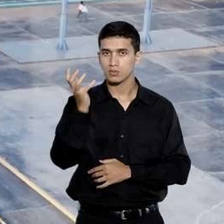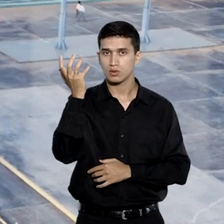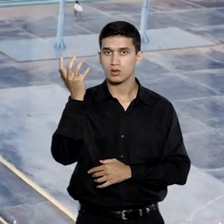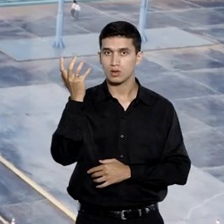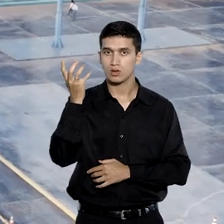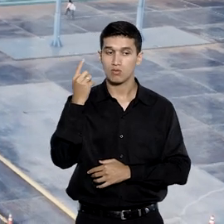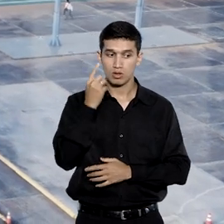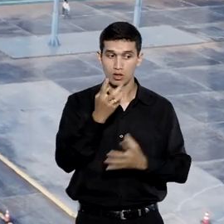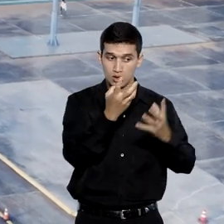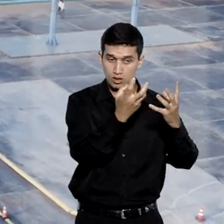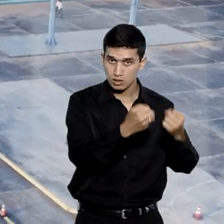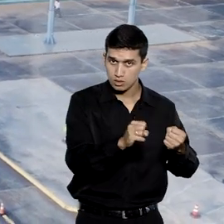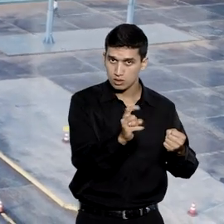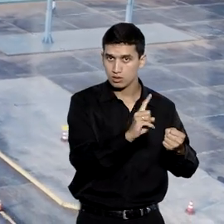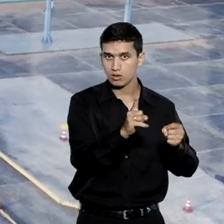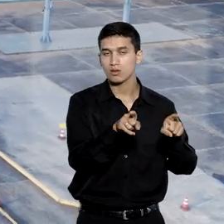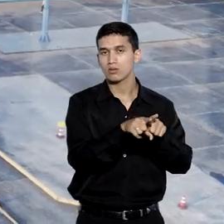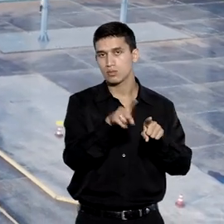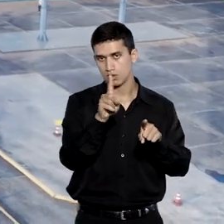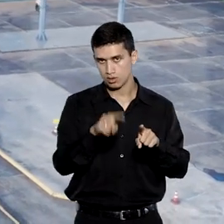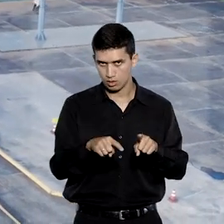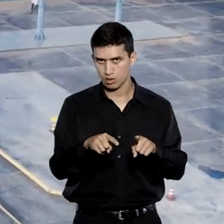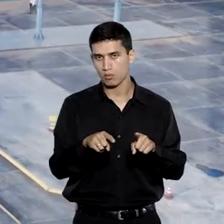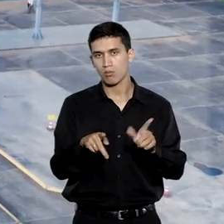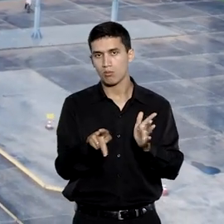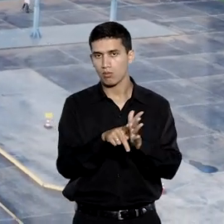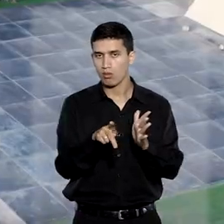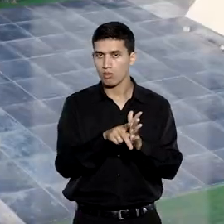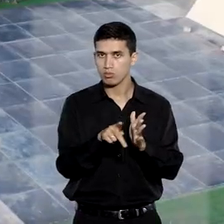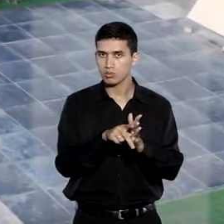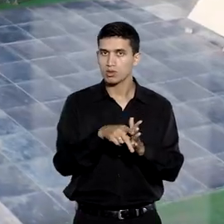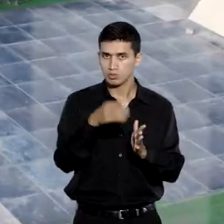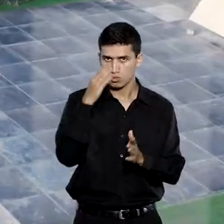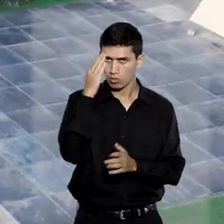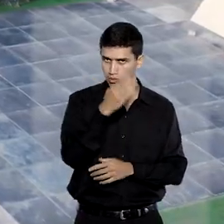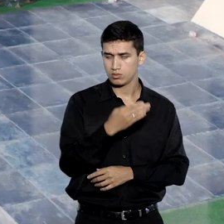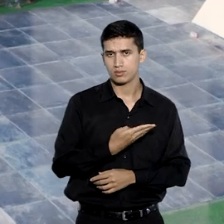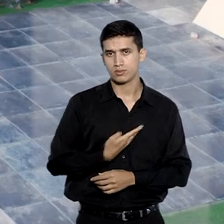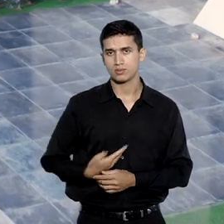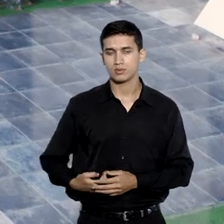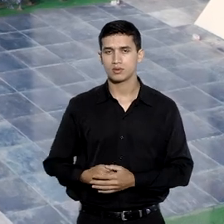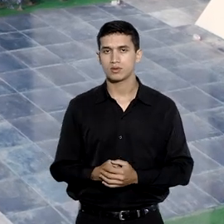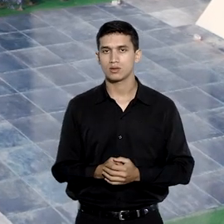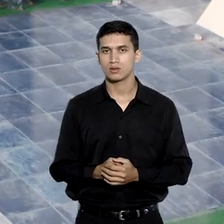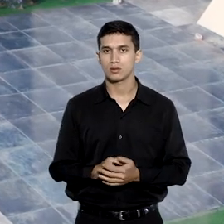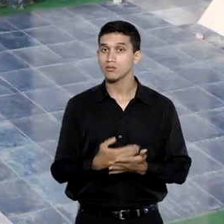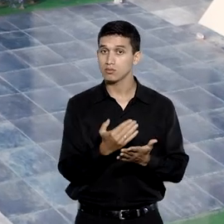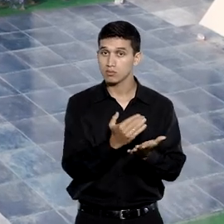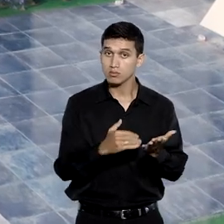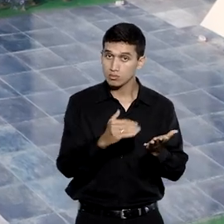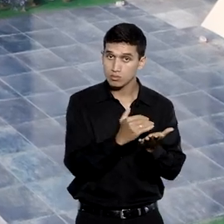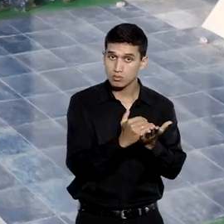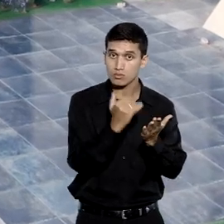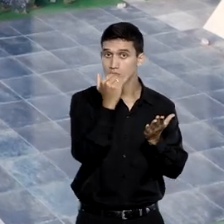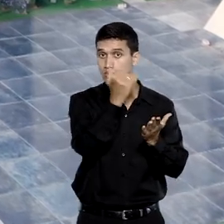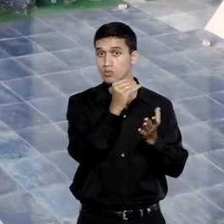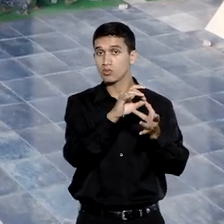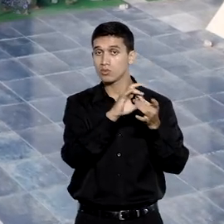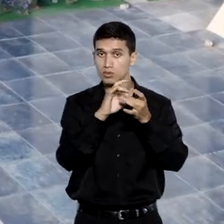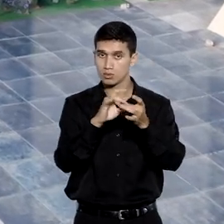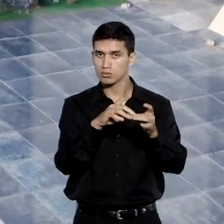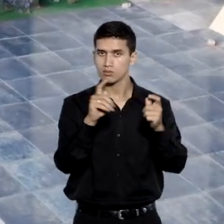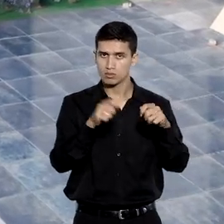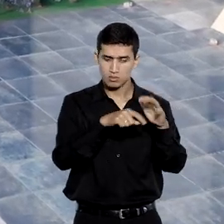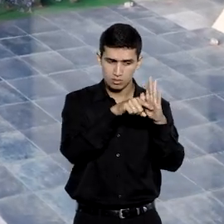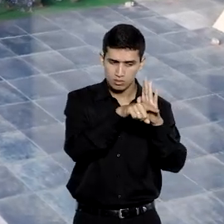ação recisória também é matéria de ordem pública. E, portanto, a questão levantada pela União poderia ser